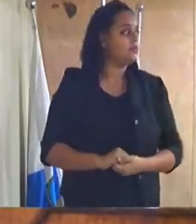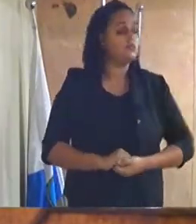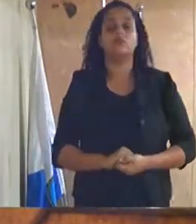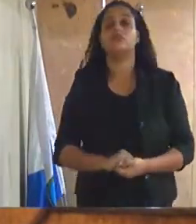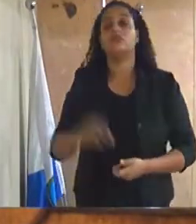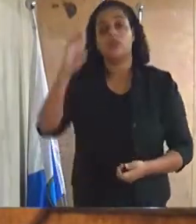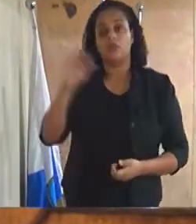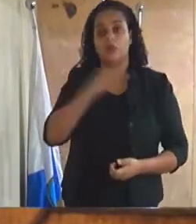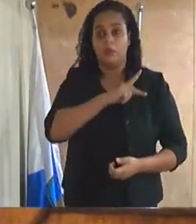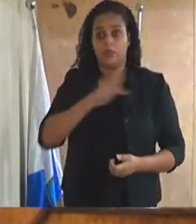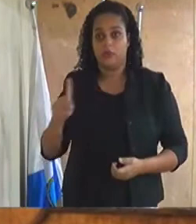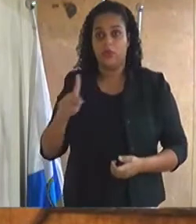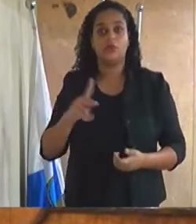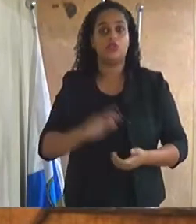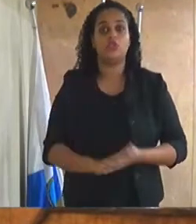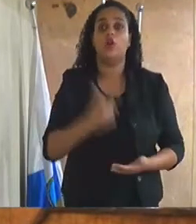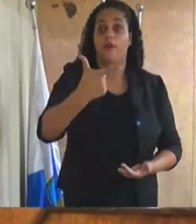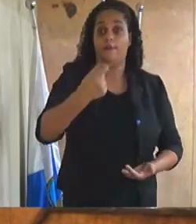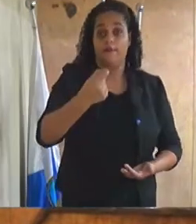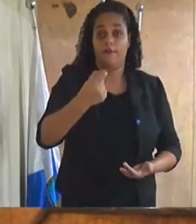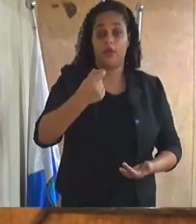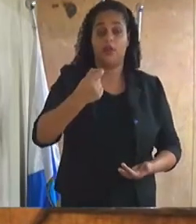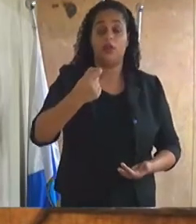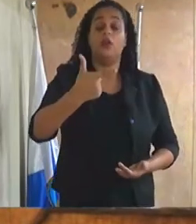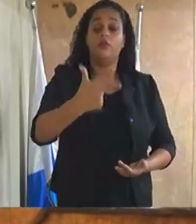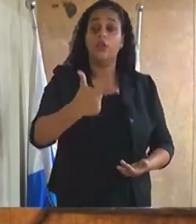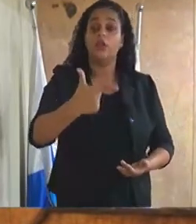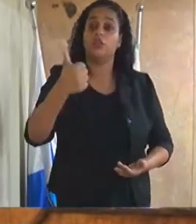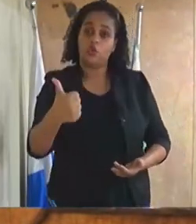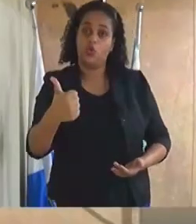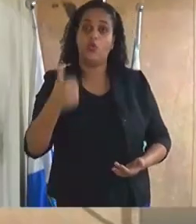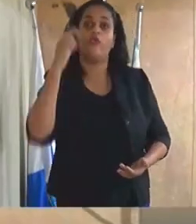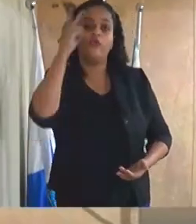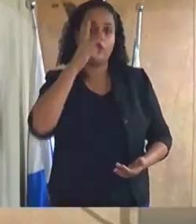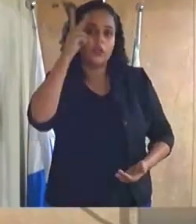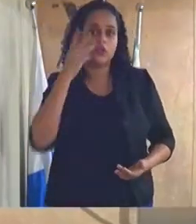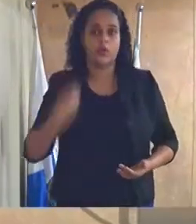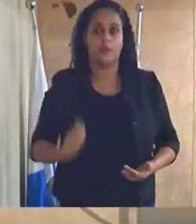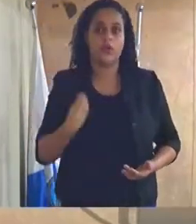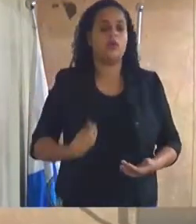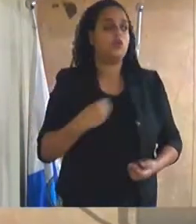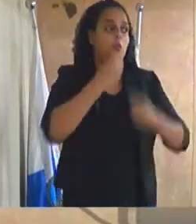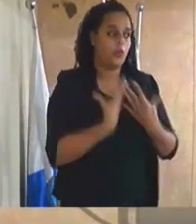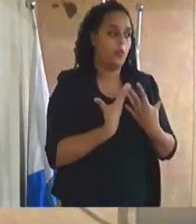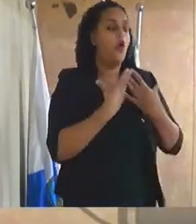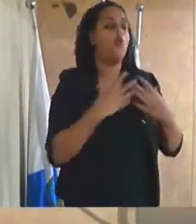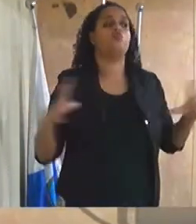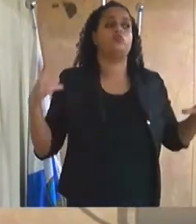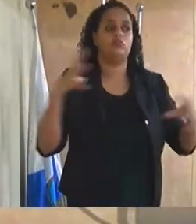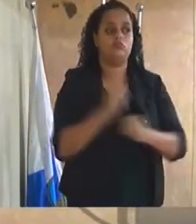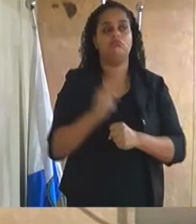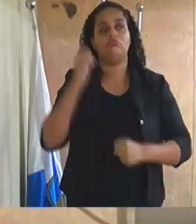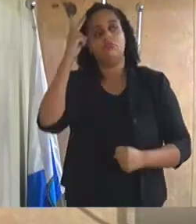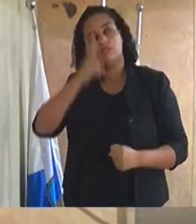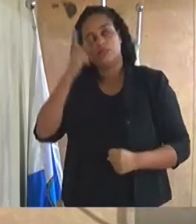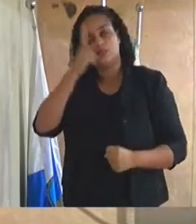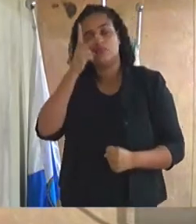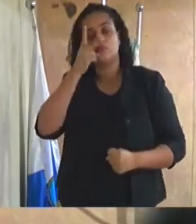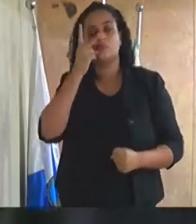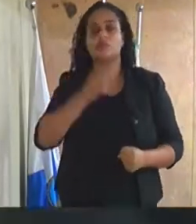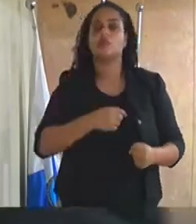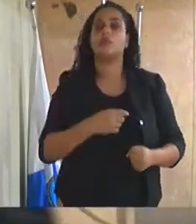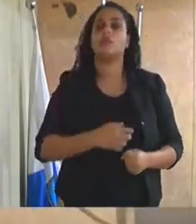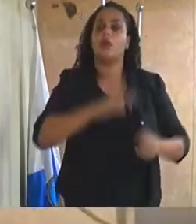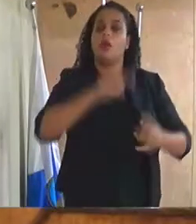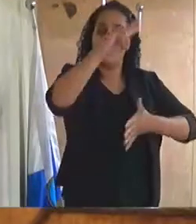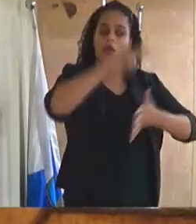presidente 21 vereadores presentes na noite de hoje havendo número legal peço vossa excelência que faça a leitura